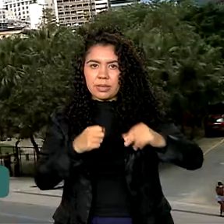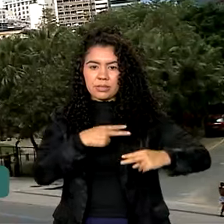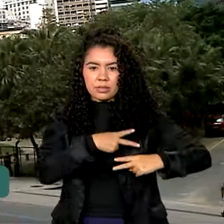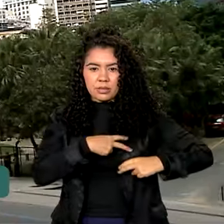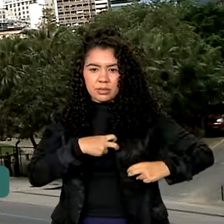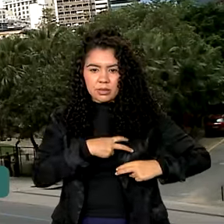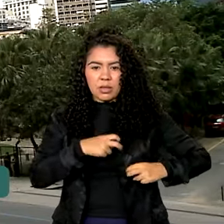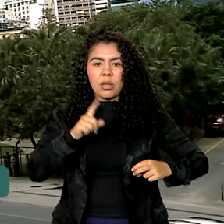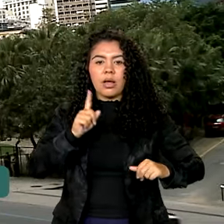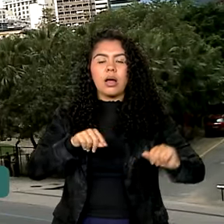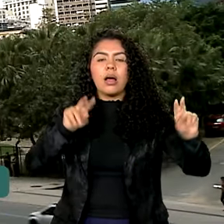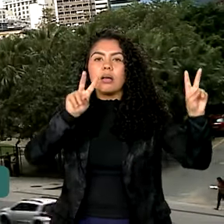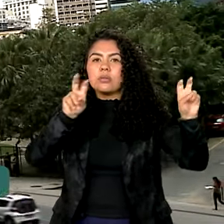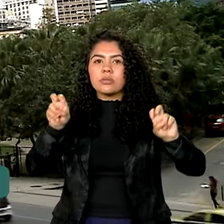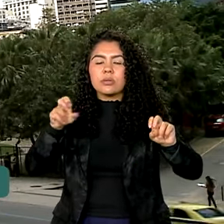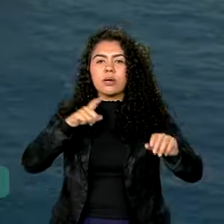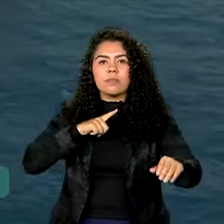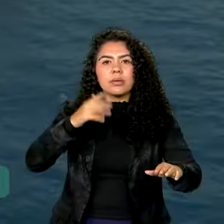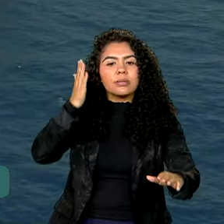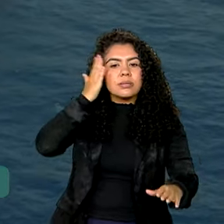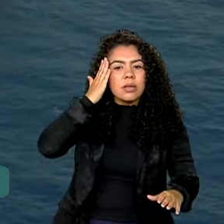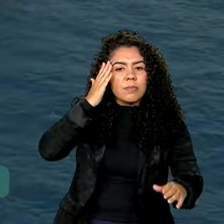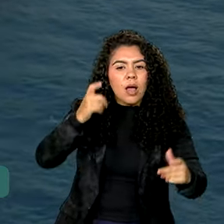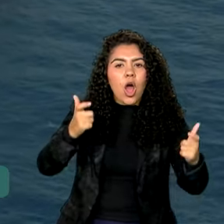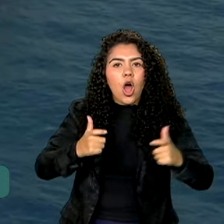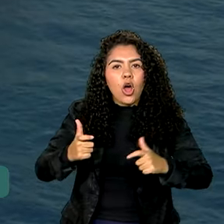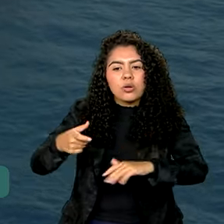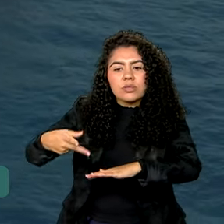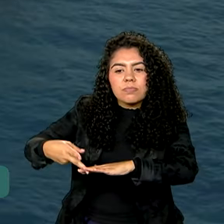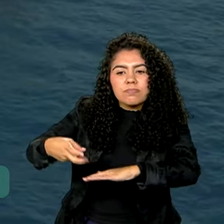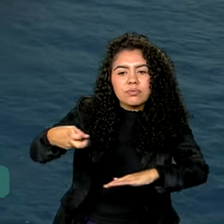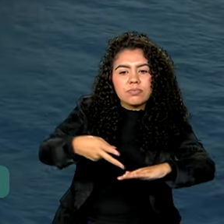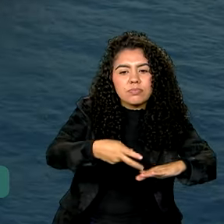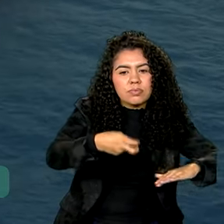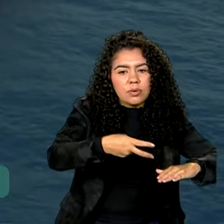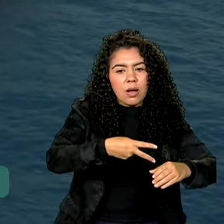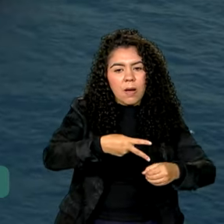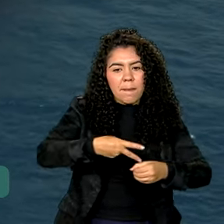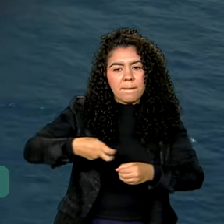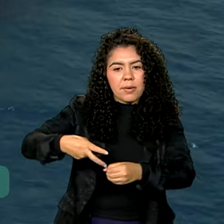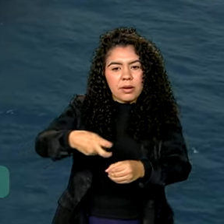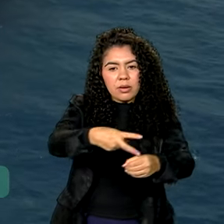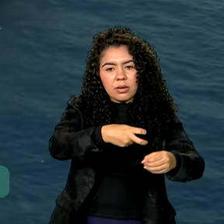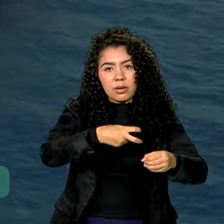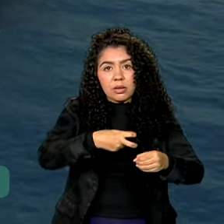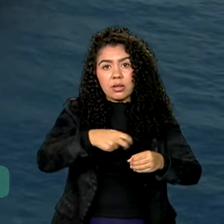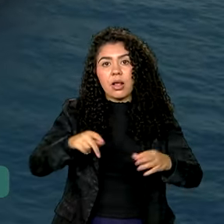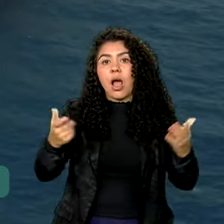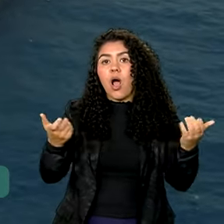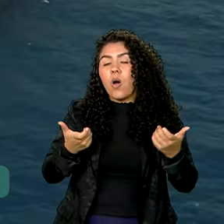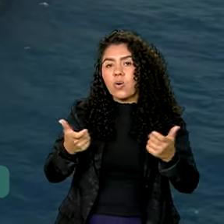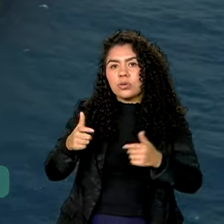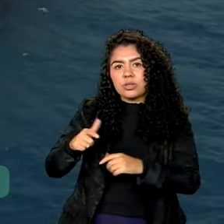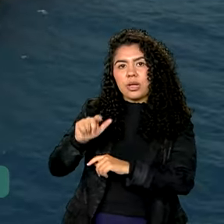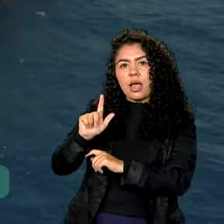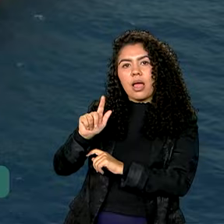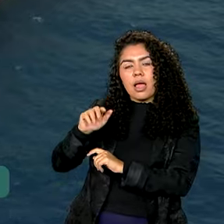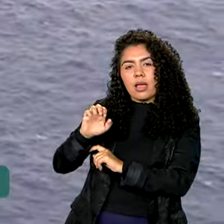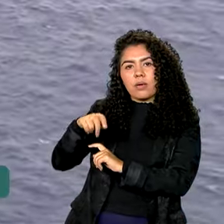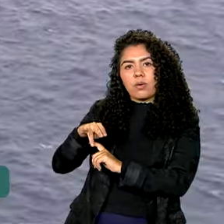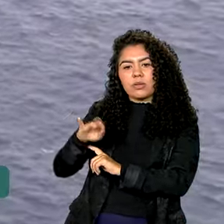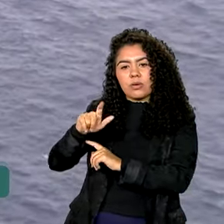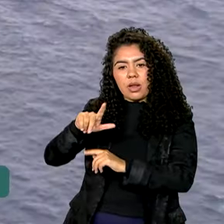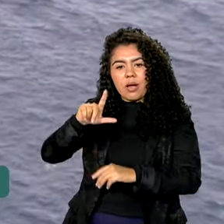identificação e a exploração de campos de petróleo e gás na chamada margem equatorial, região que abrange o